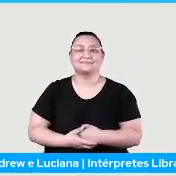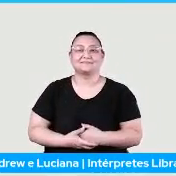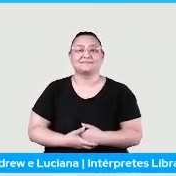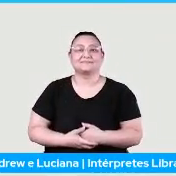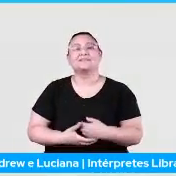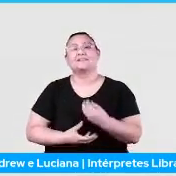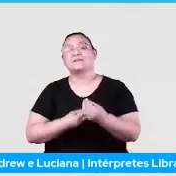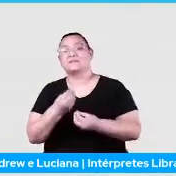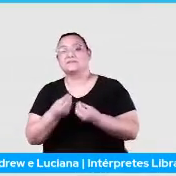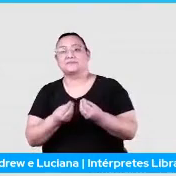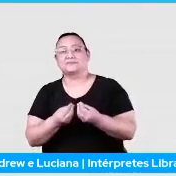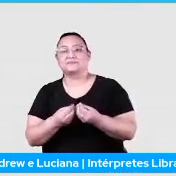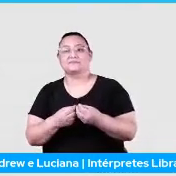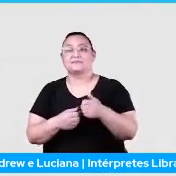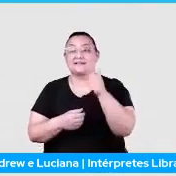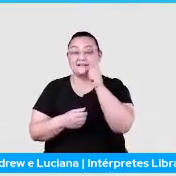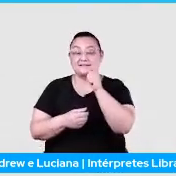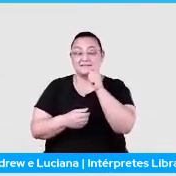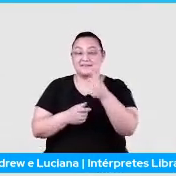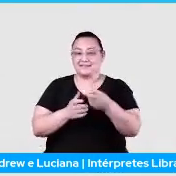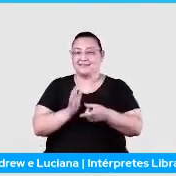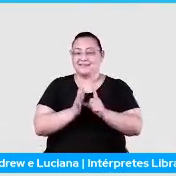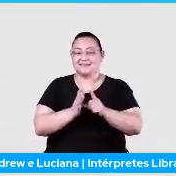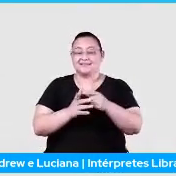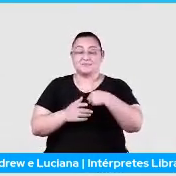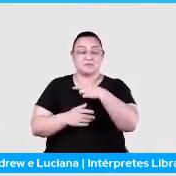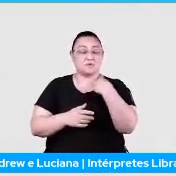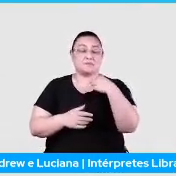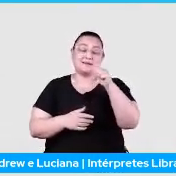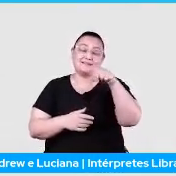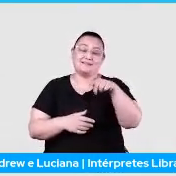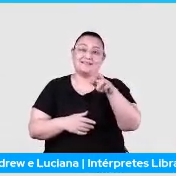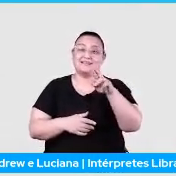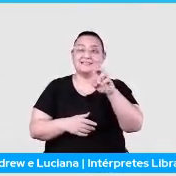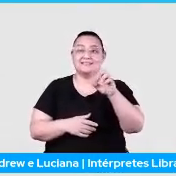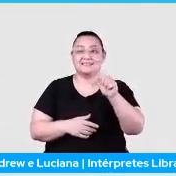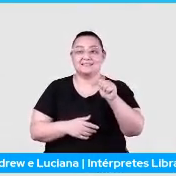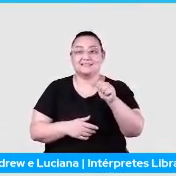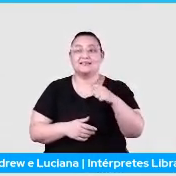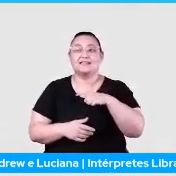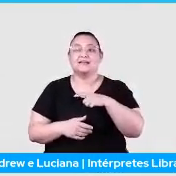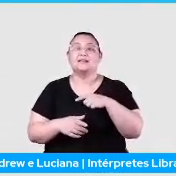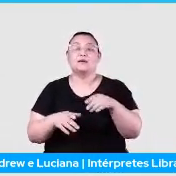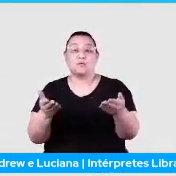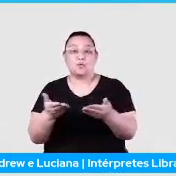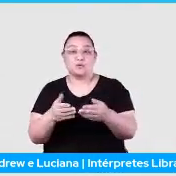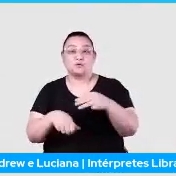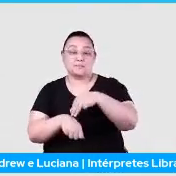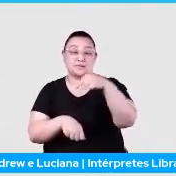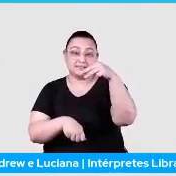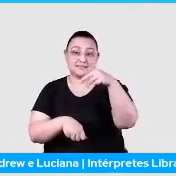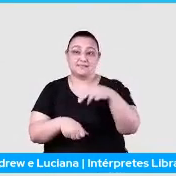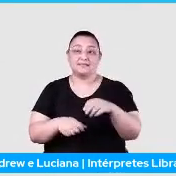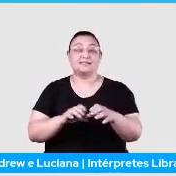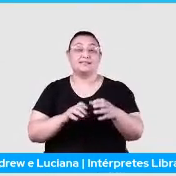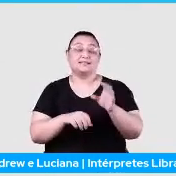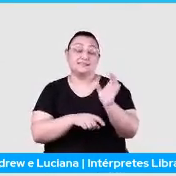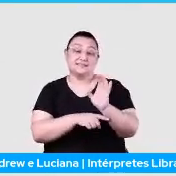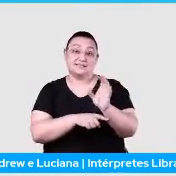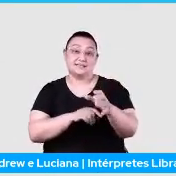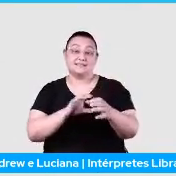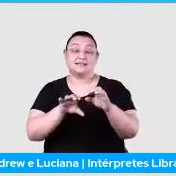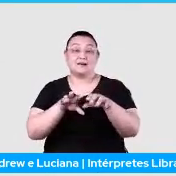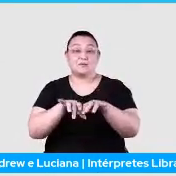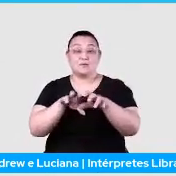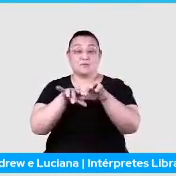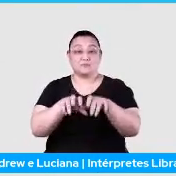Como a Ana já me apresentou, eu sou a Andressa, né? Eu sou graduada e sou atualmente mestranda em Ciência da Computação, lá na Universidade